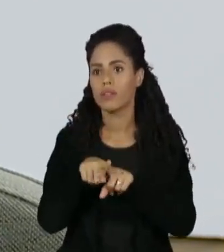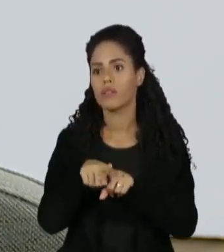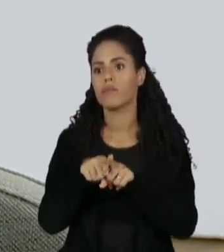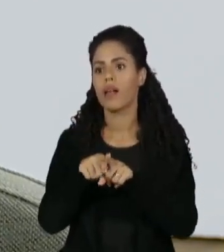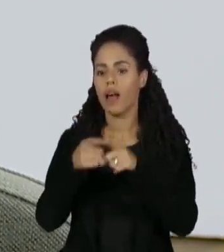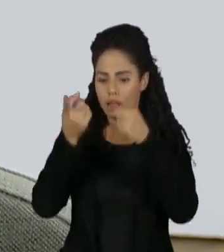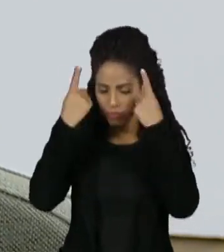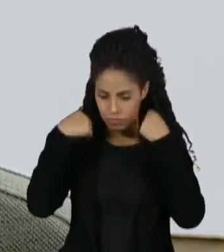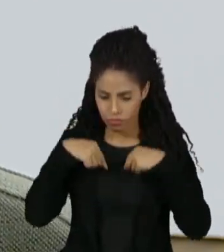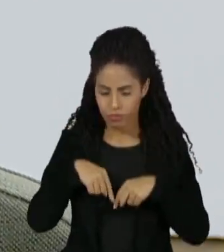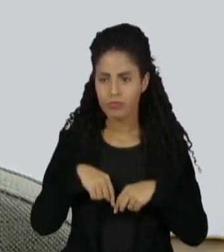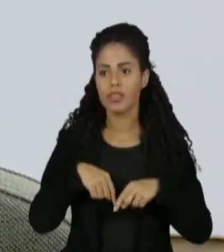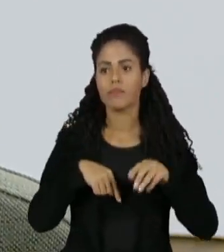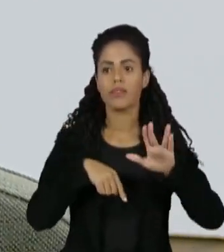regeneração de solo. Nós perdemos muito.